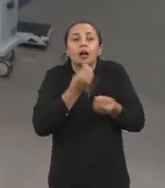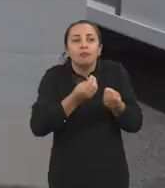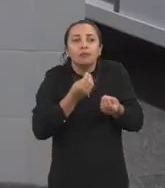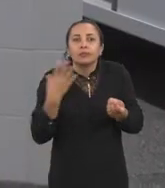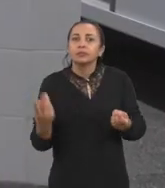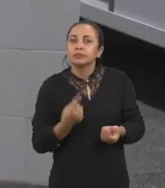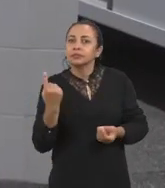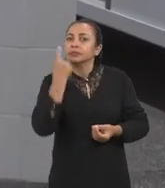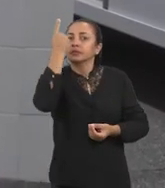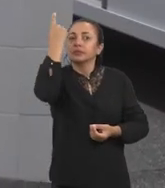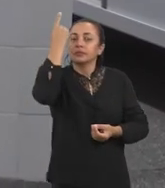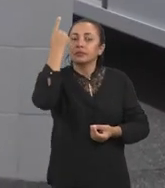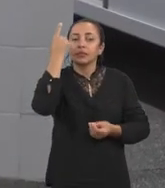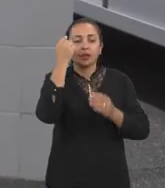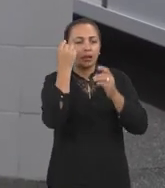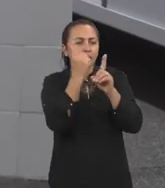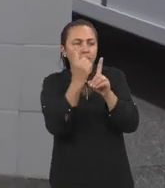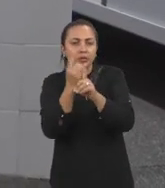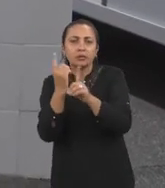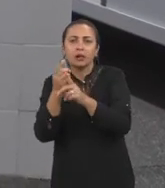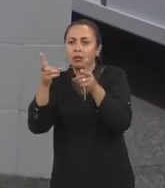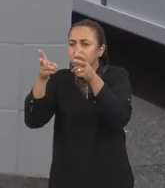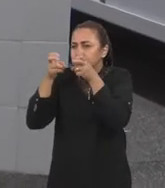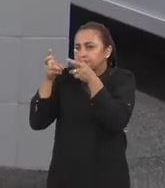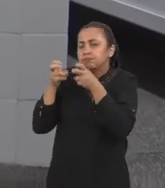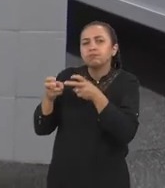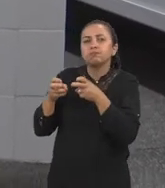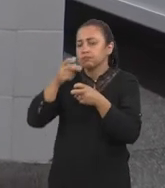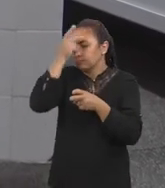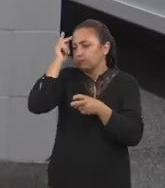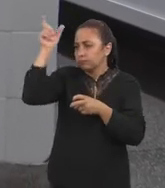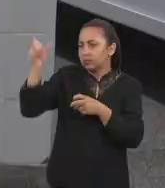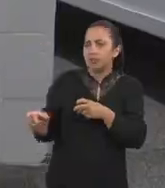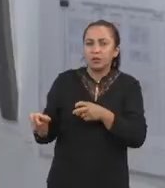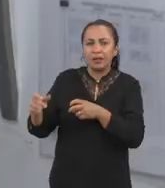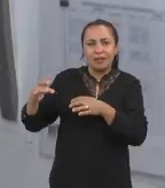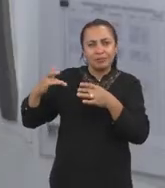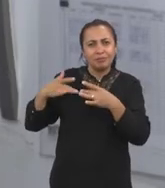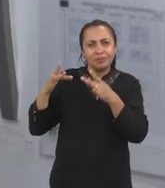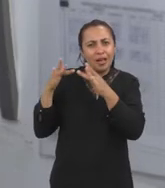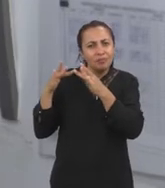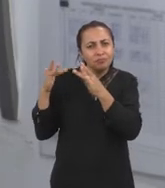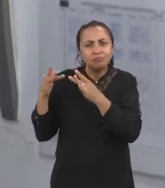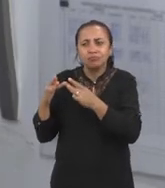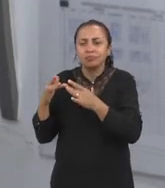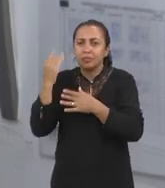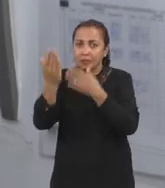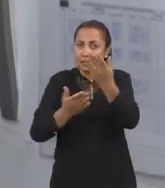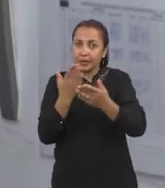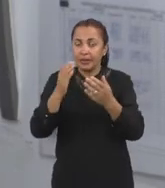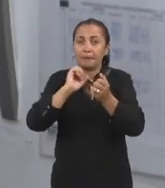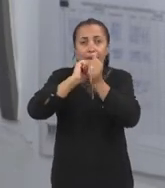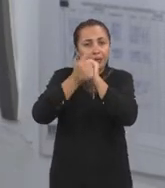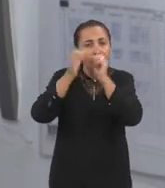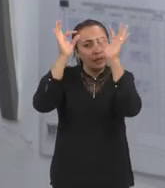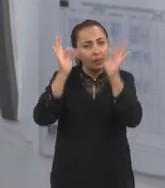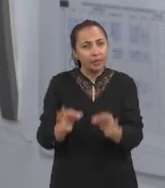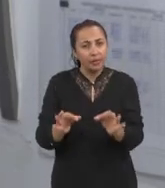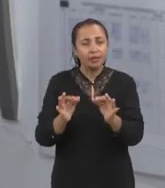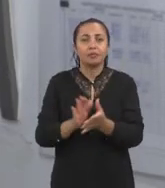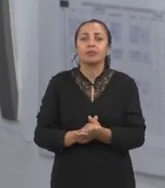aumentar o diagnóstico desses pacientes, para a identificação desses indivíduos infectados, o tratamento adequado. E só aí,